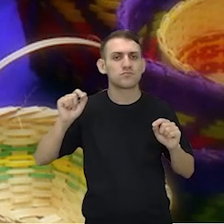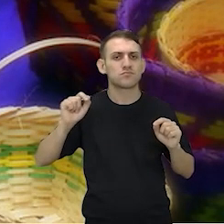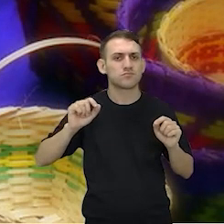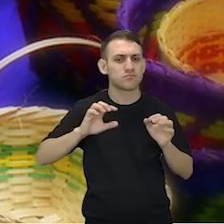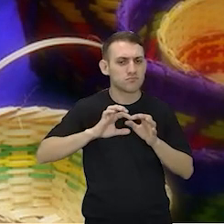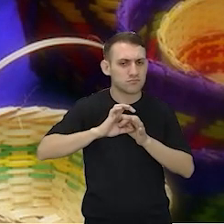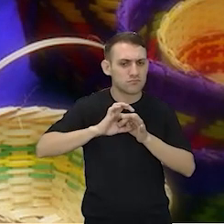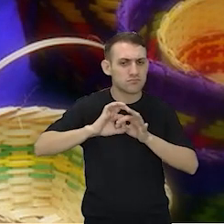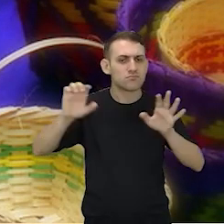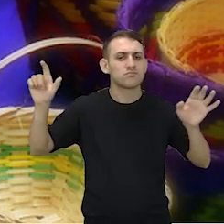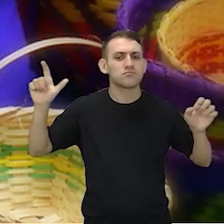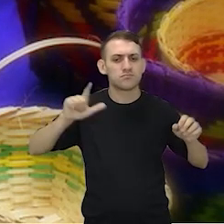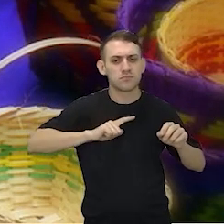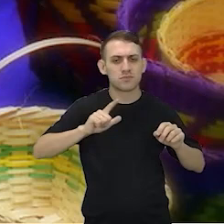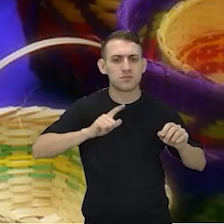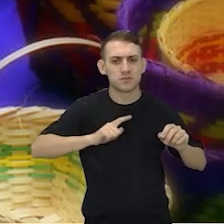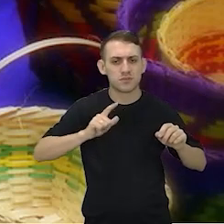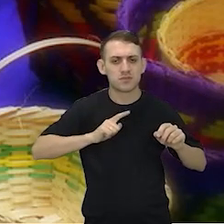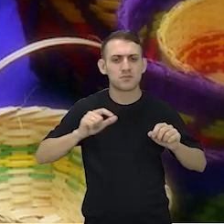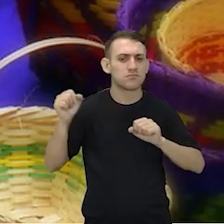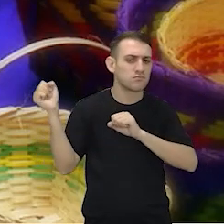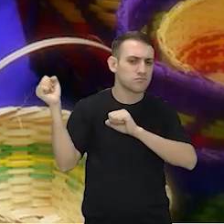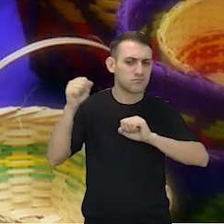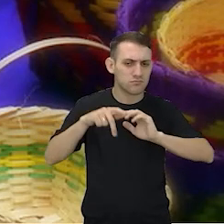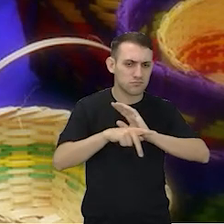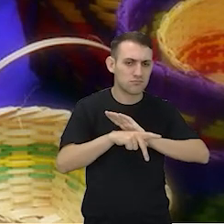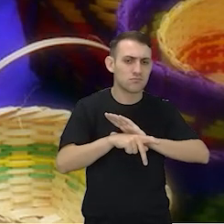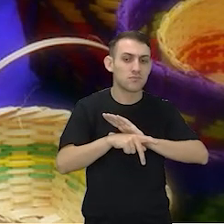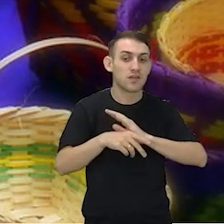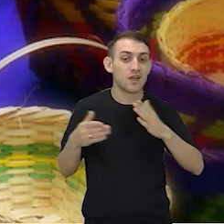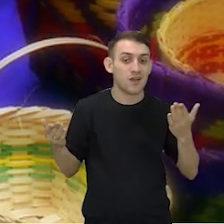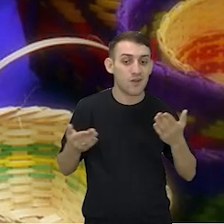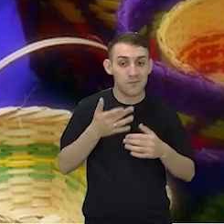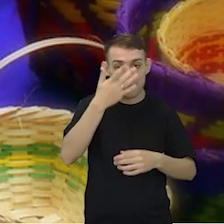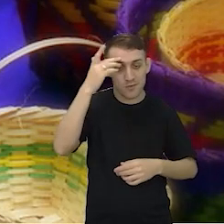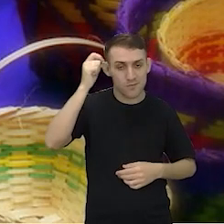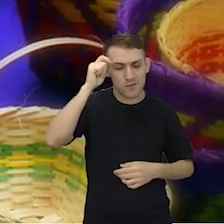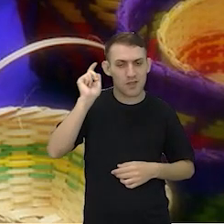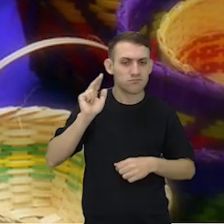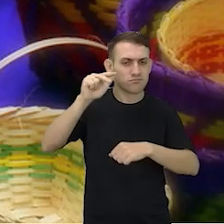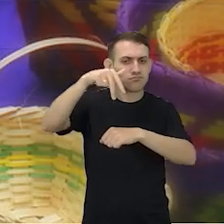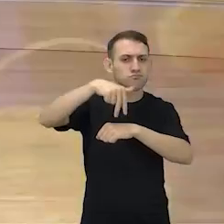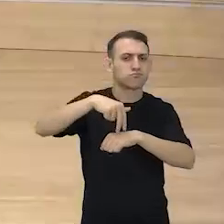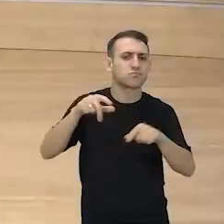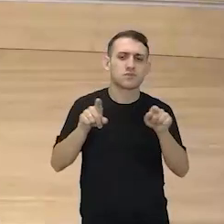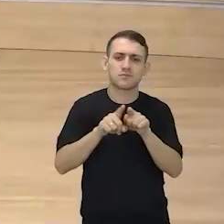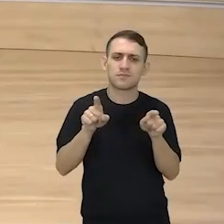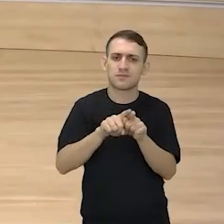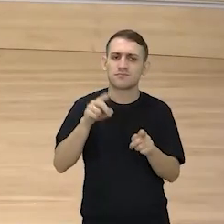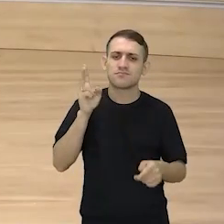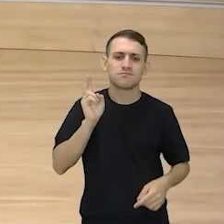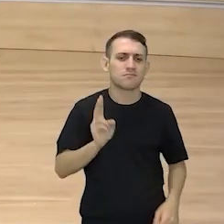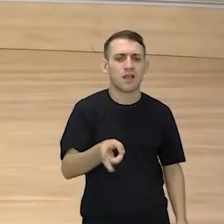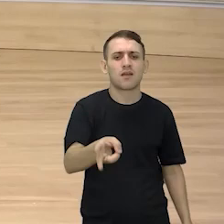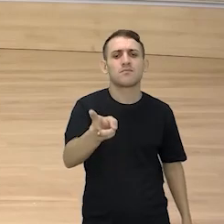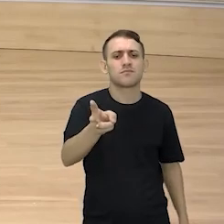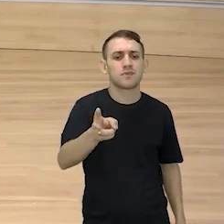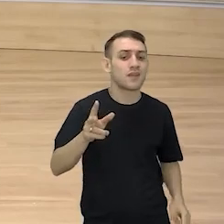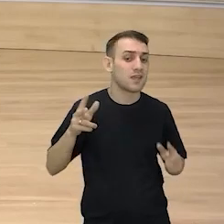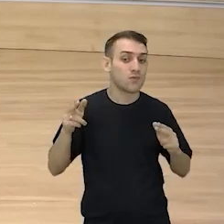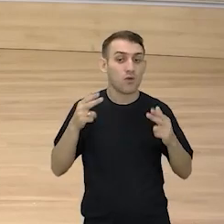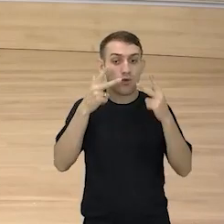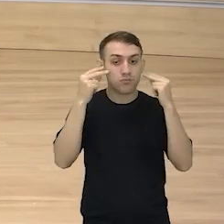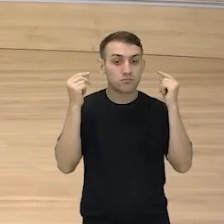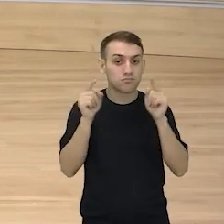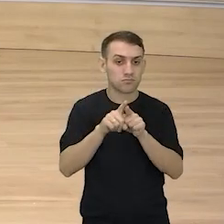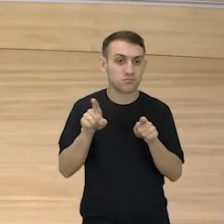cima, ter o seu empoderamento e agora os negros são destaques. Sempre, certo? Como os indígenas também.